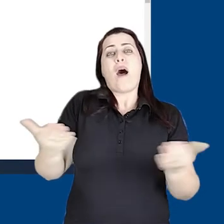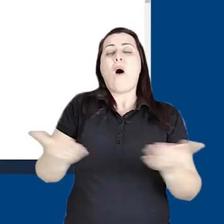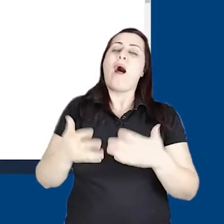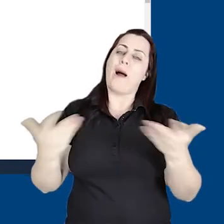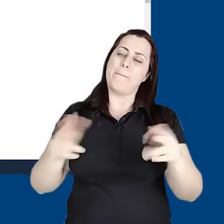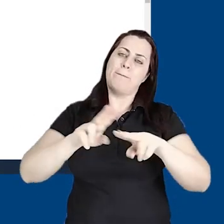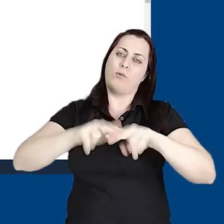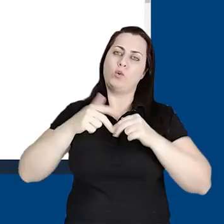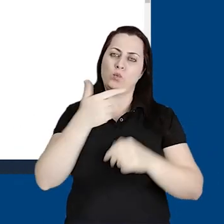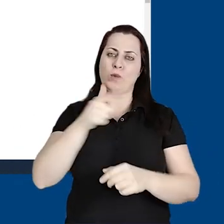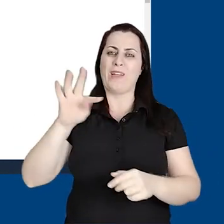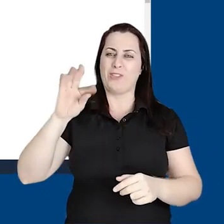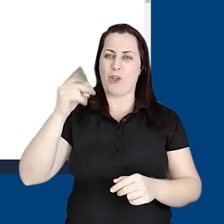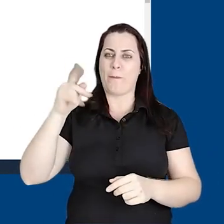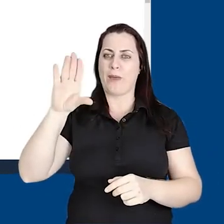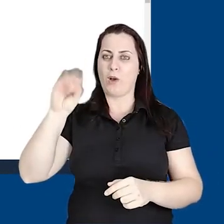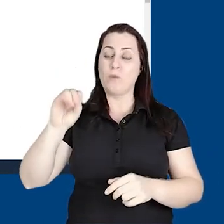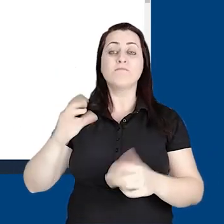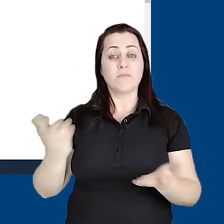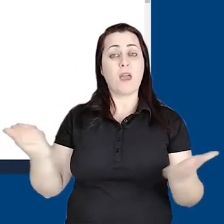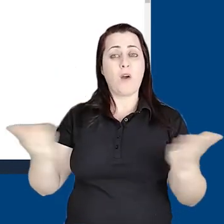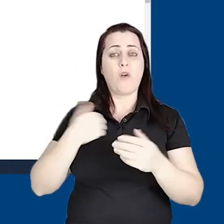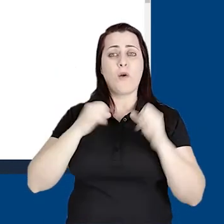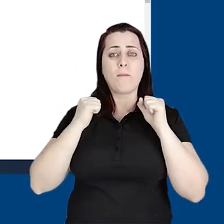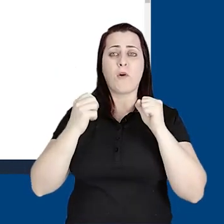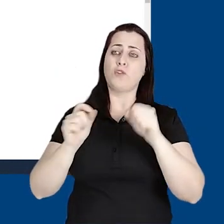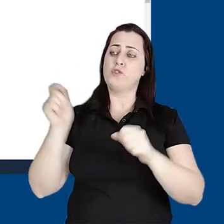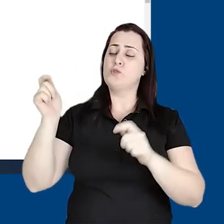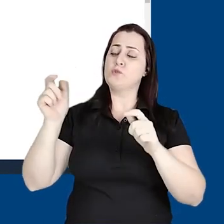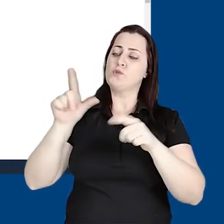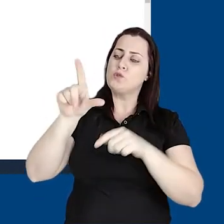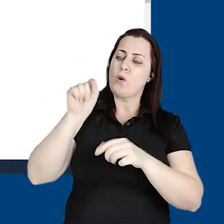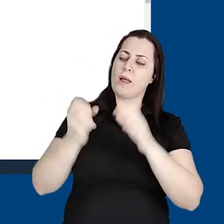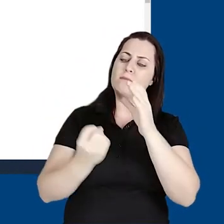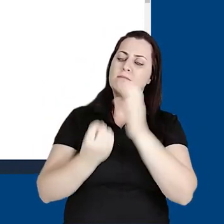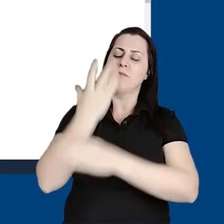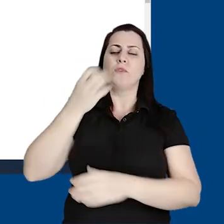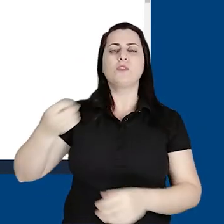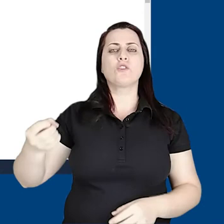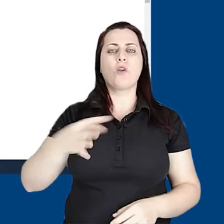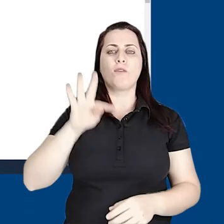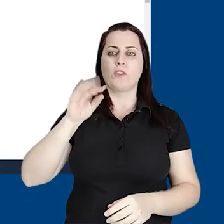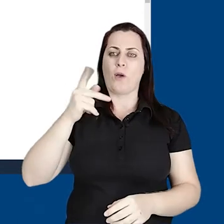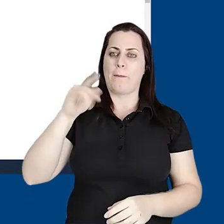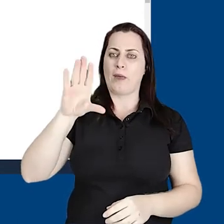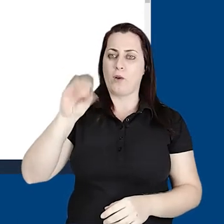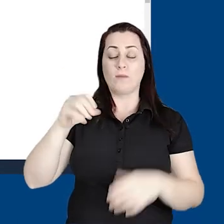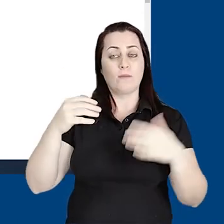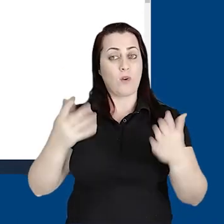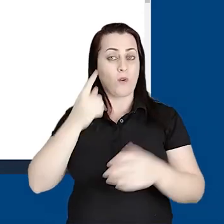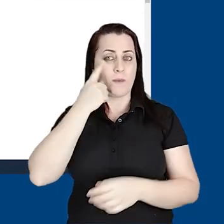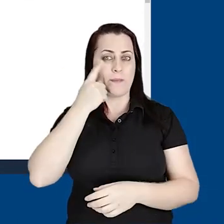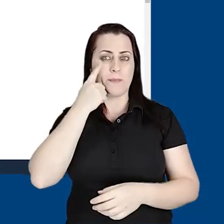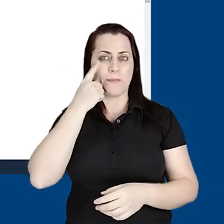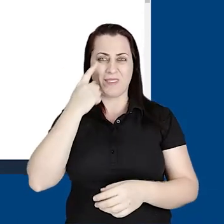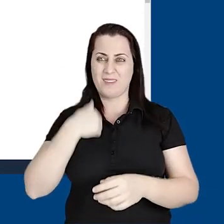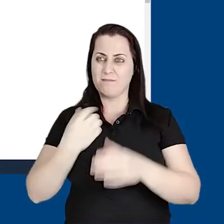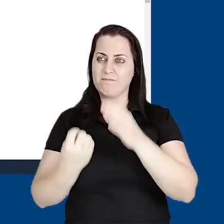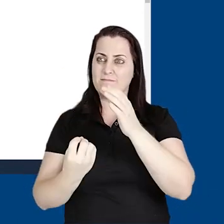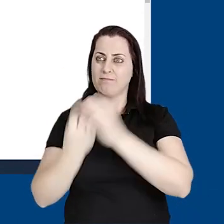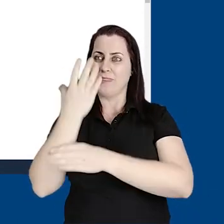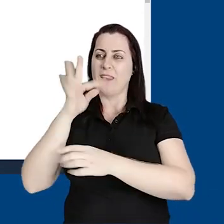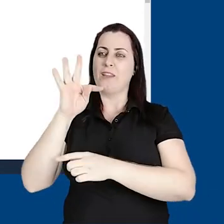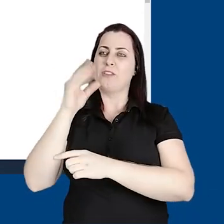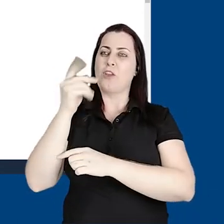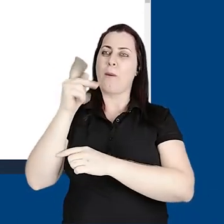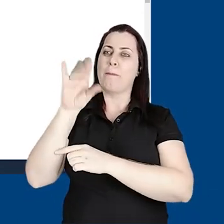nenhum fórum, nenhum tópico foi criado. E eu posso escolher criar um novo tópico. Só preciso observar uma coisa. Como